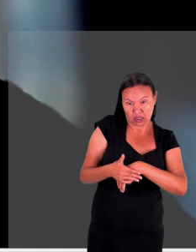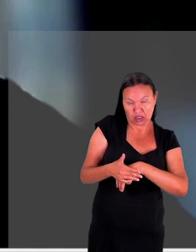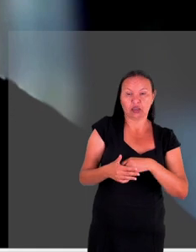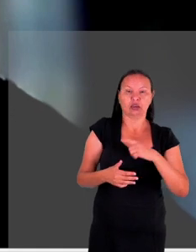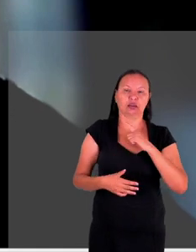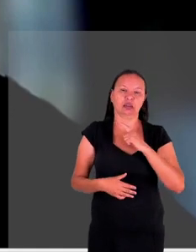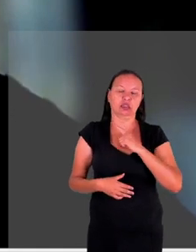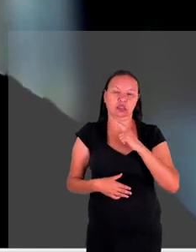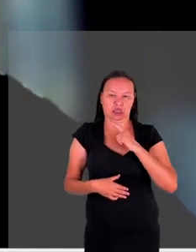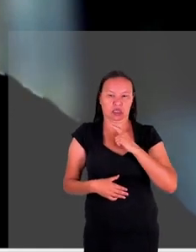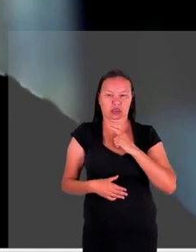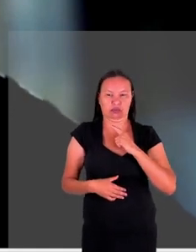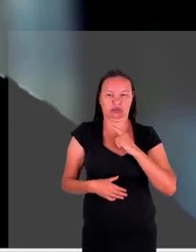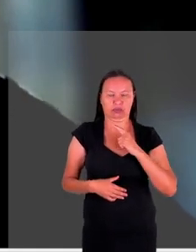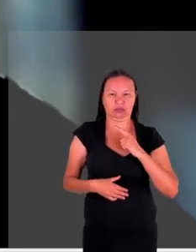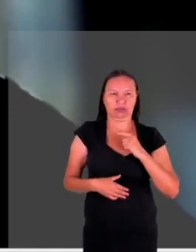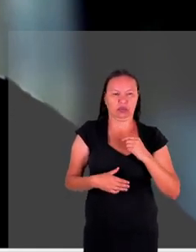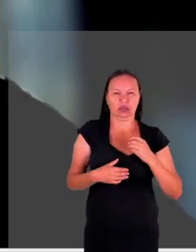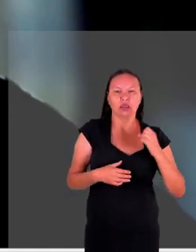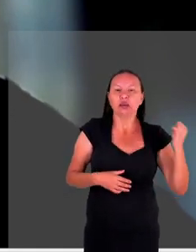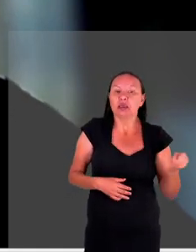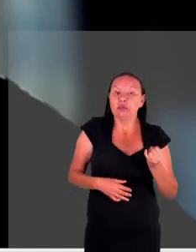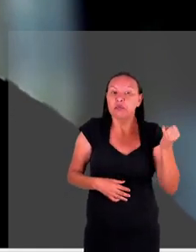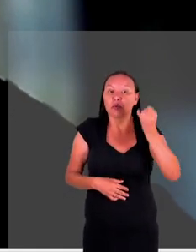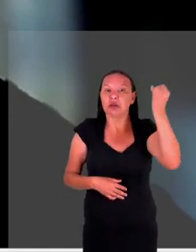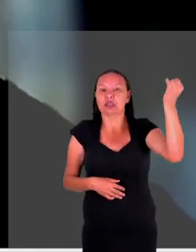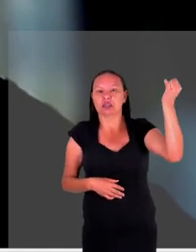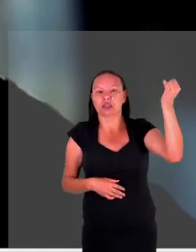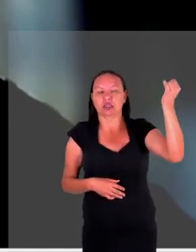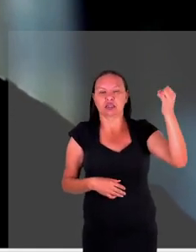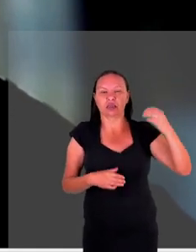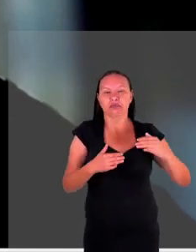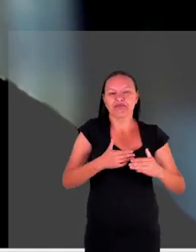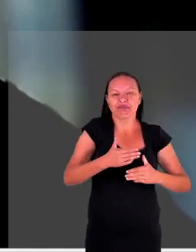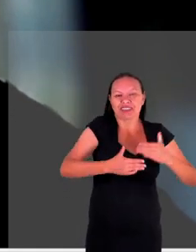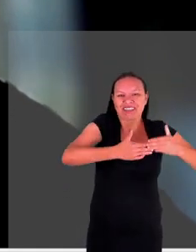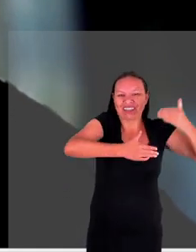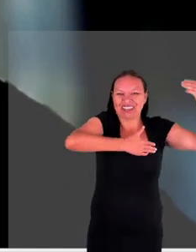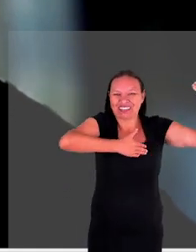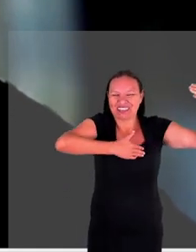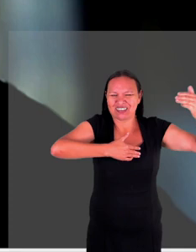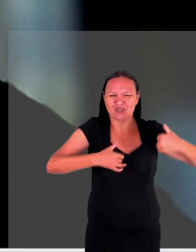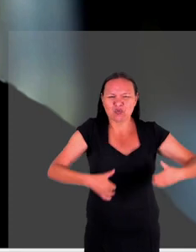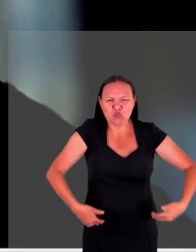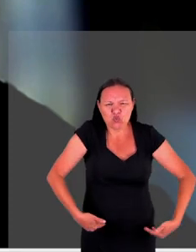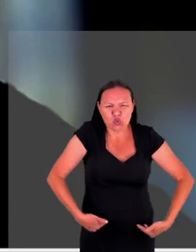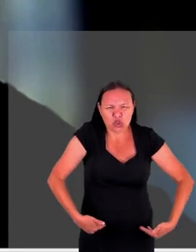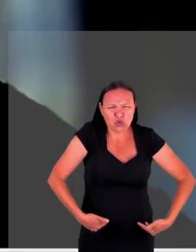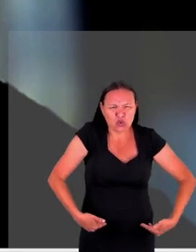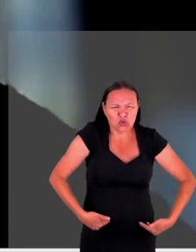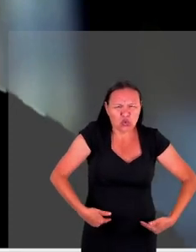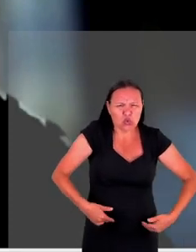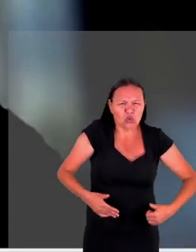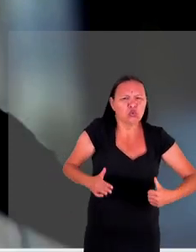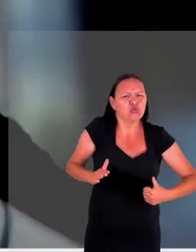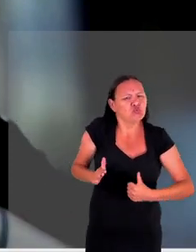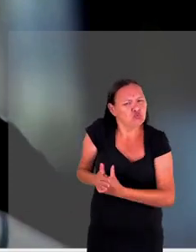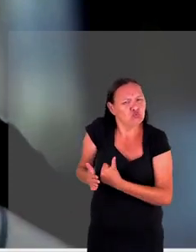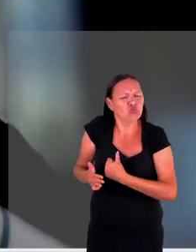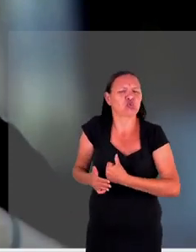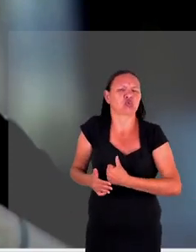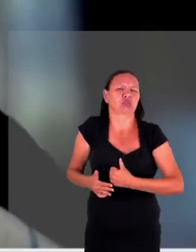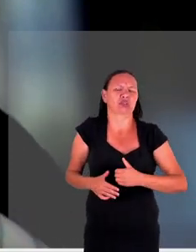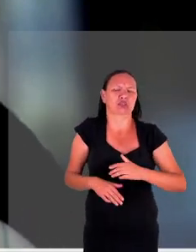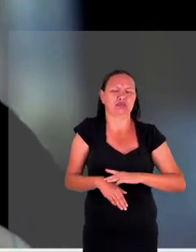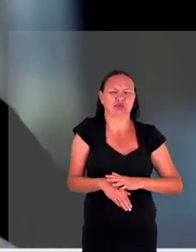diluísse a importância ou a grandeza ou a dor do trauma porque a gente já está